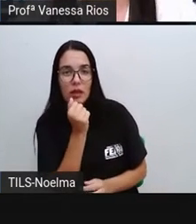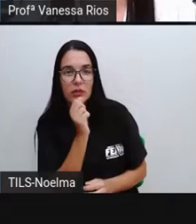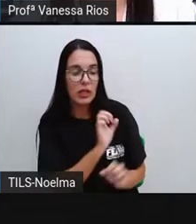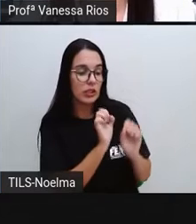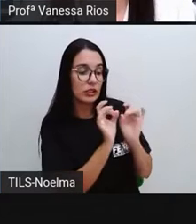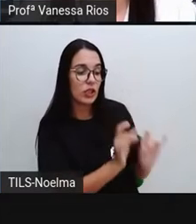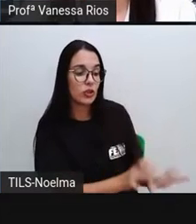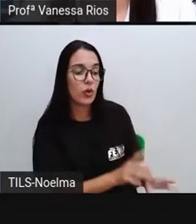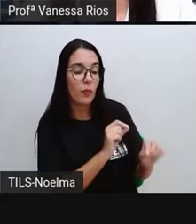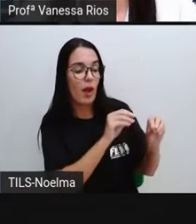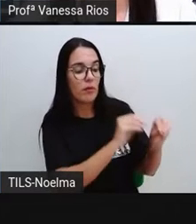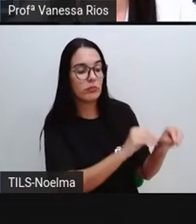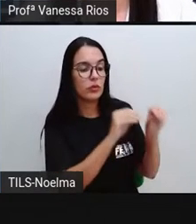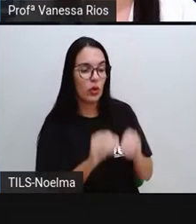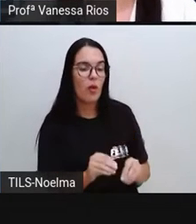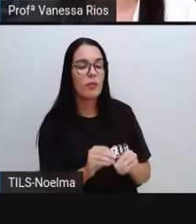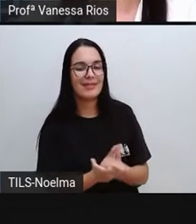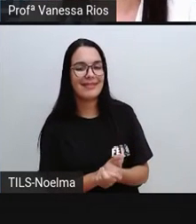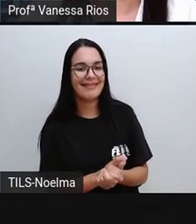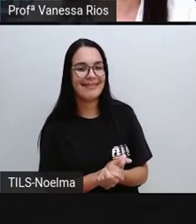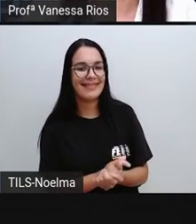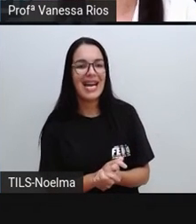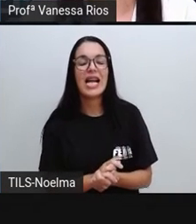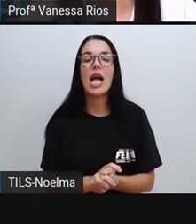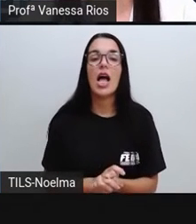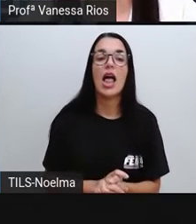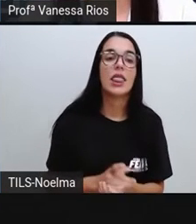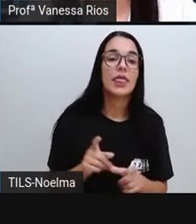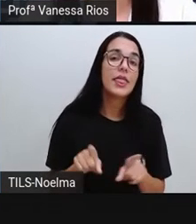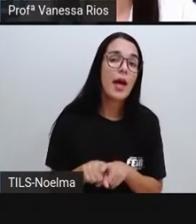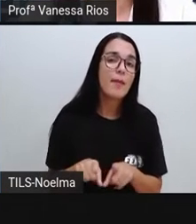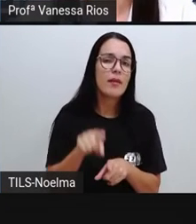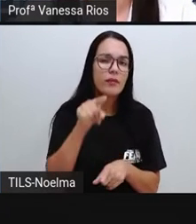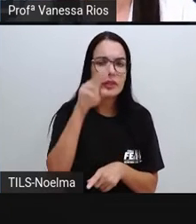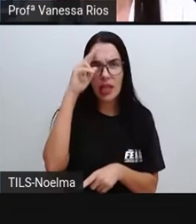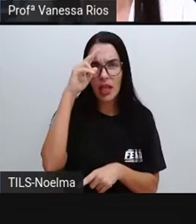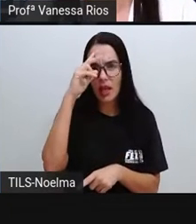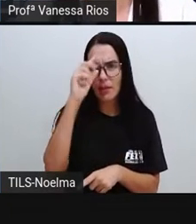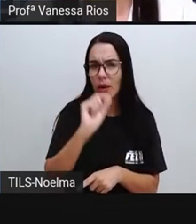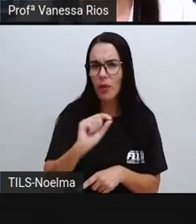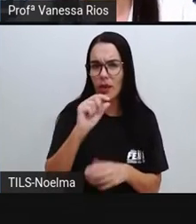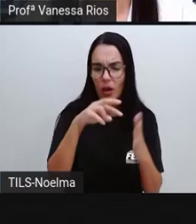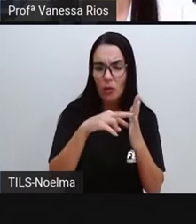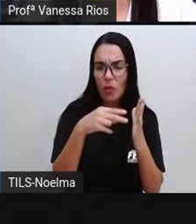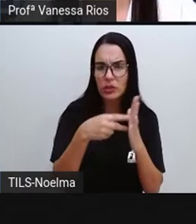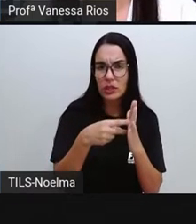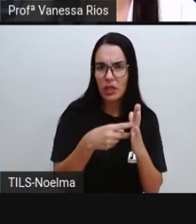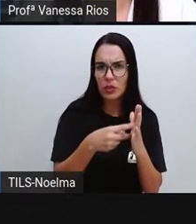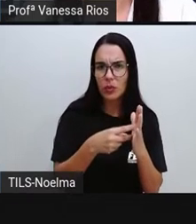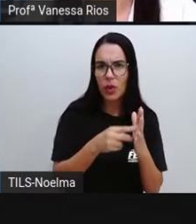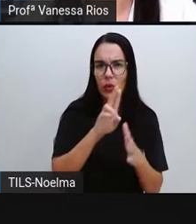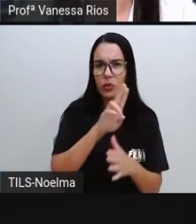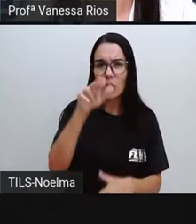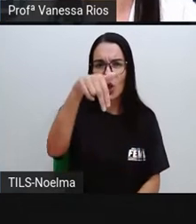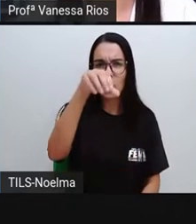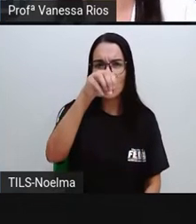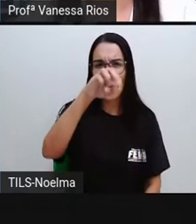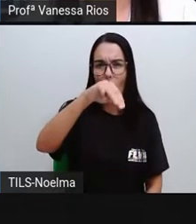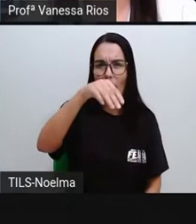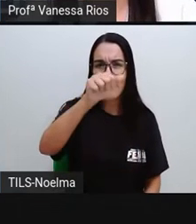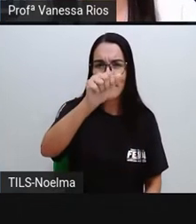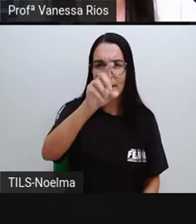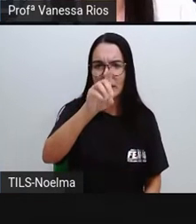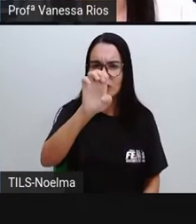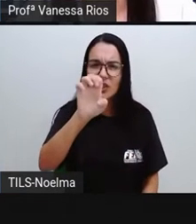falando em mômade ou mômadismo, você está lembrado qual o conceito, qual a definição que nós